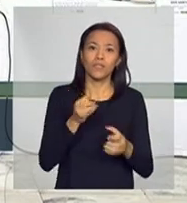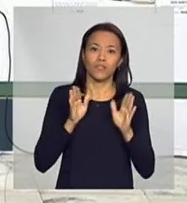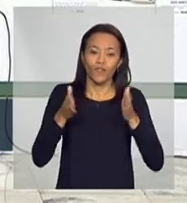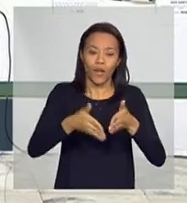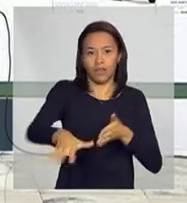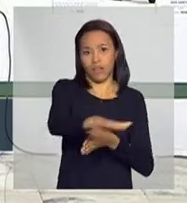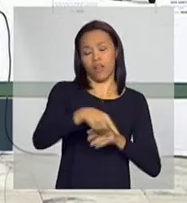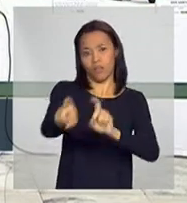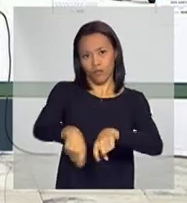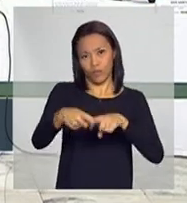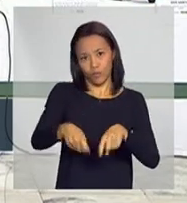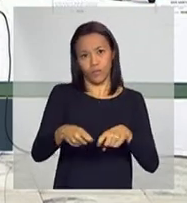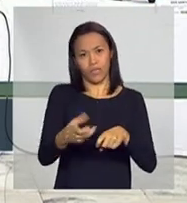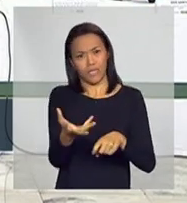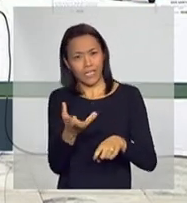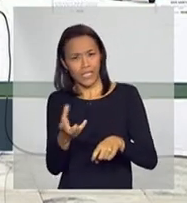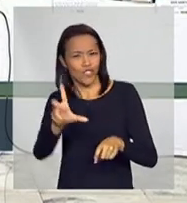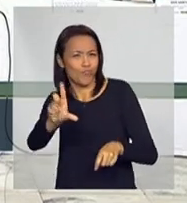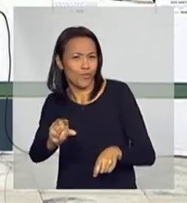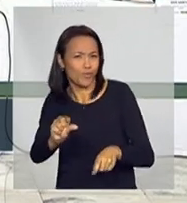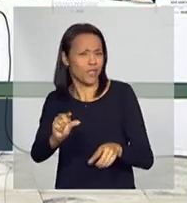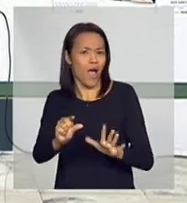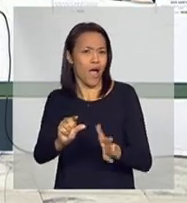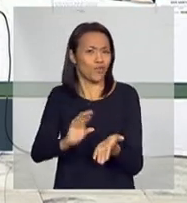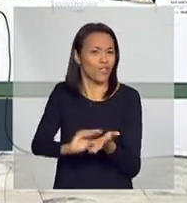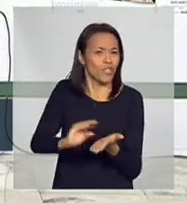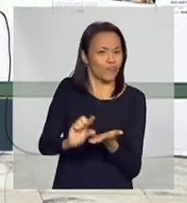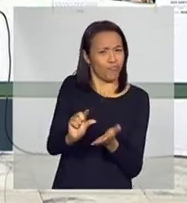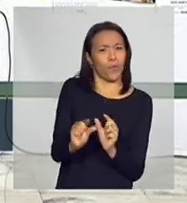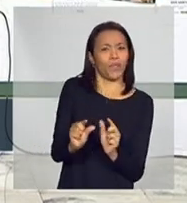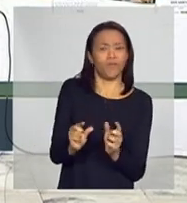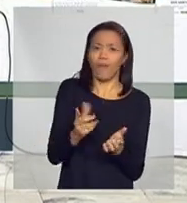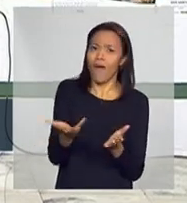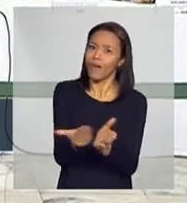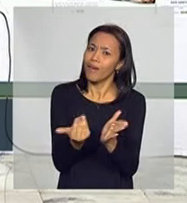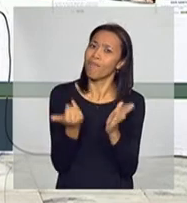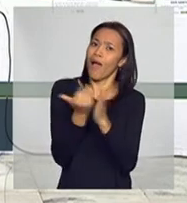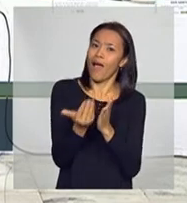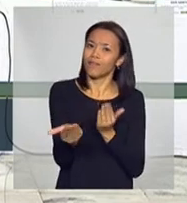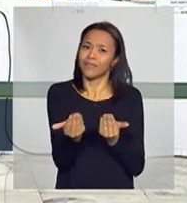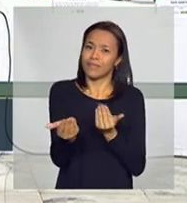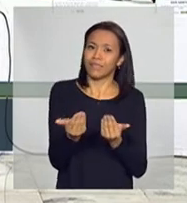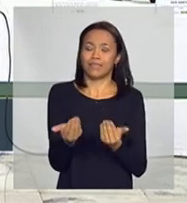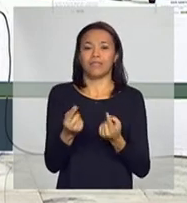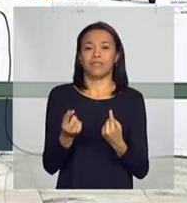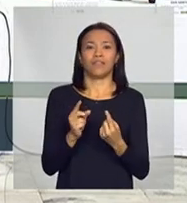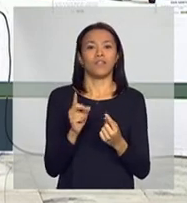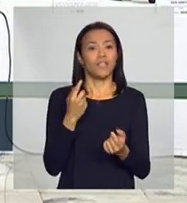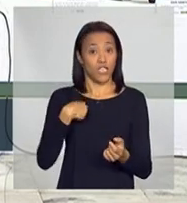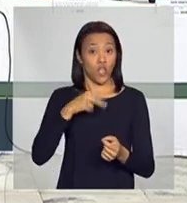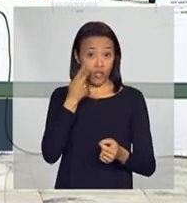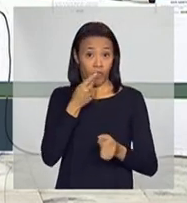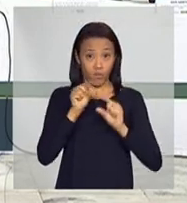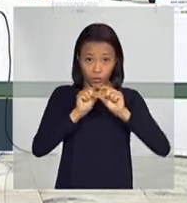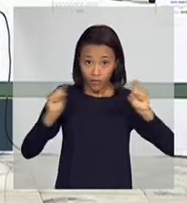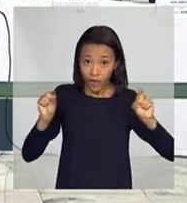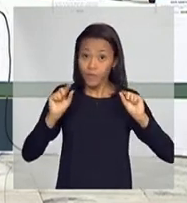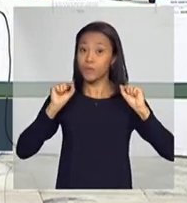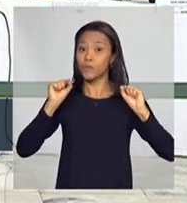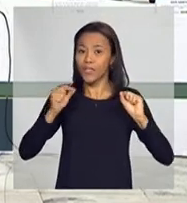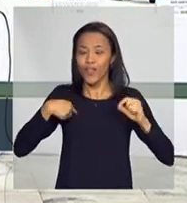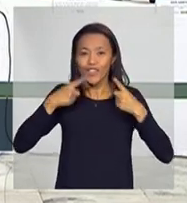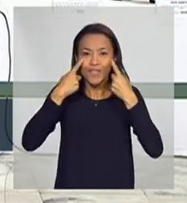aqueles que queriam, às vezes, diminuir os recursos. Nós procuramos aumentar, e, em uma frase nossa, dizemos que queríamos